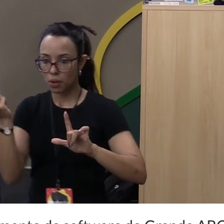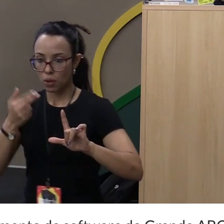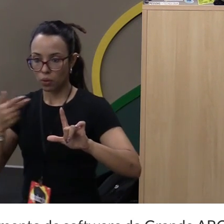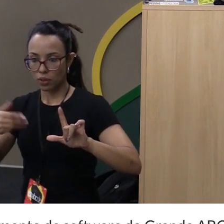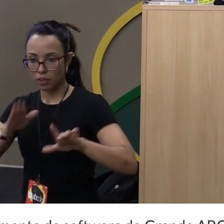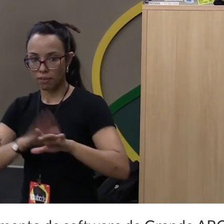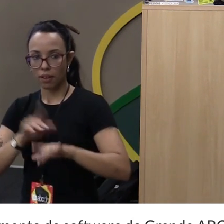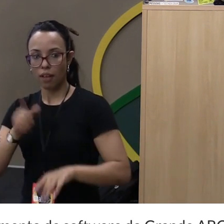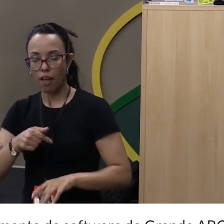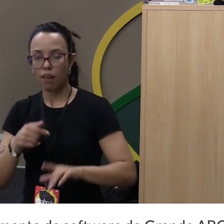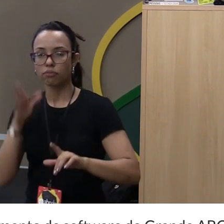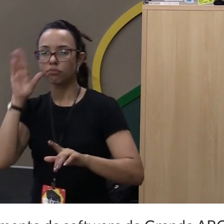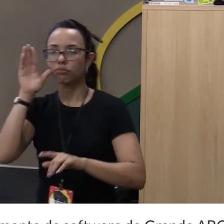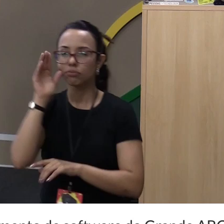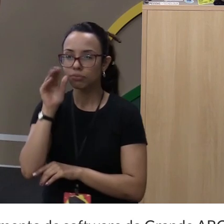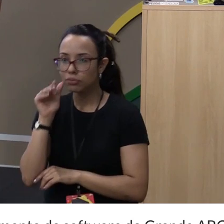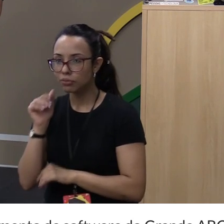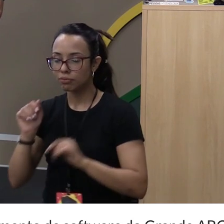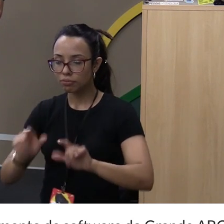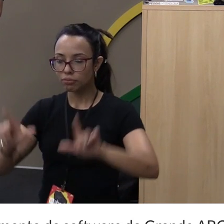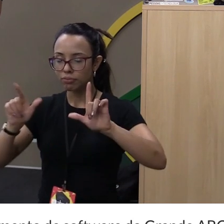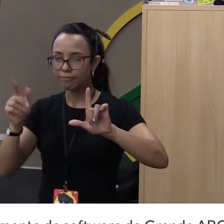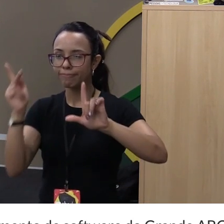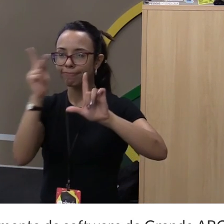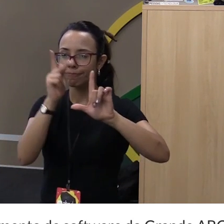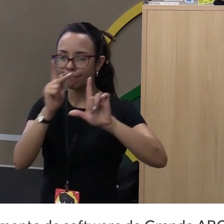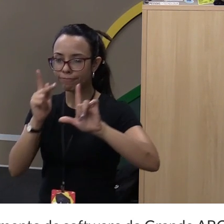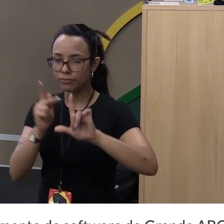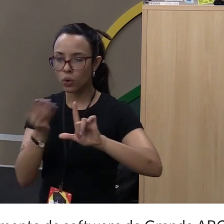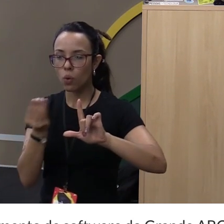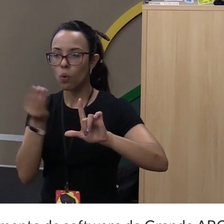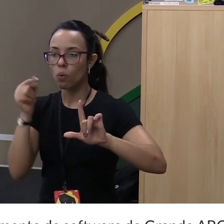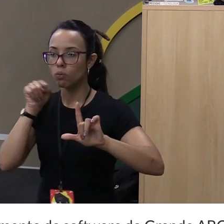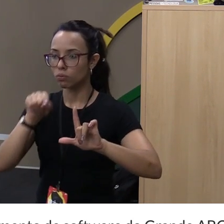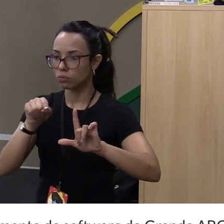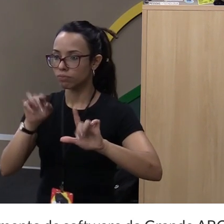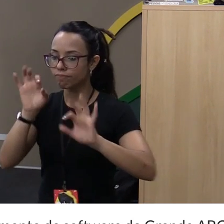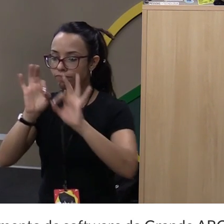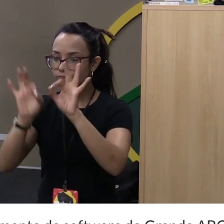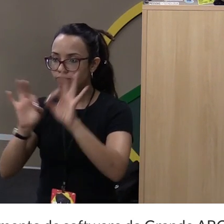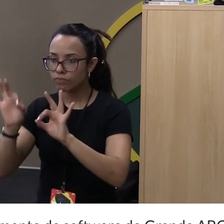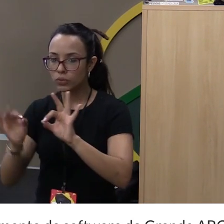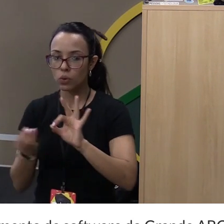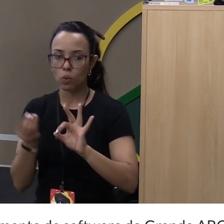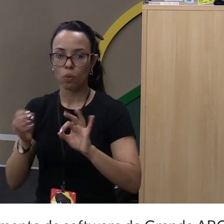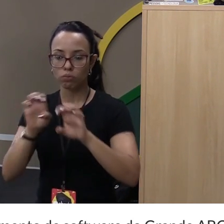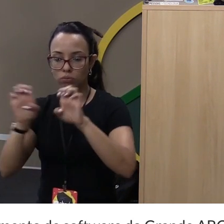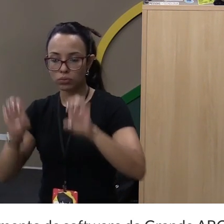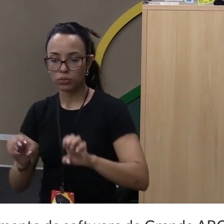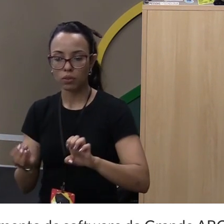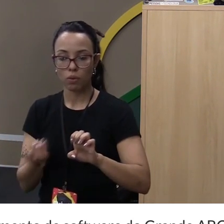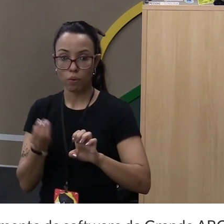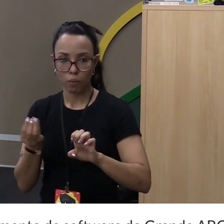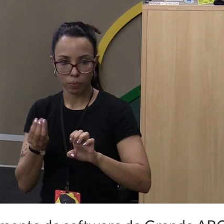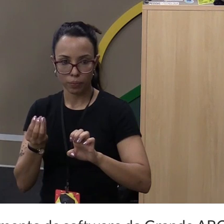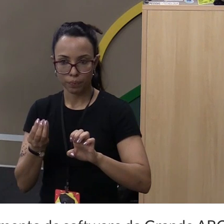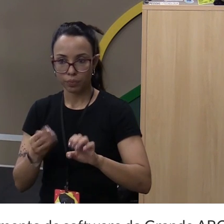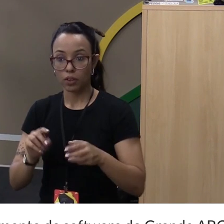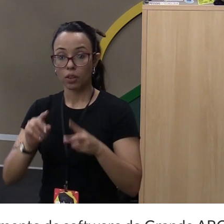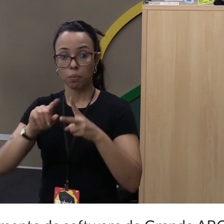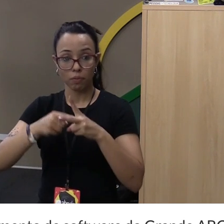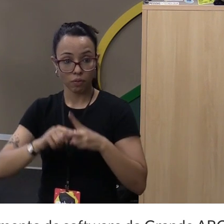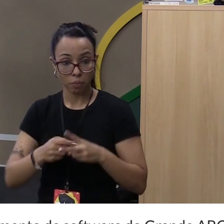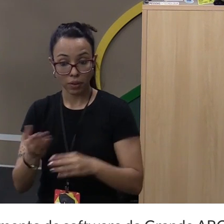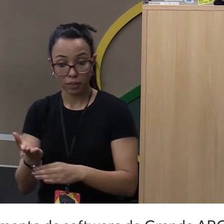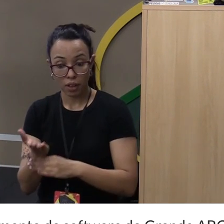é navegar na página para entender como ela funciona, como ela está estruturada. E uma ferramenta que ajuda muito isso, você tem que